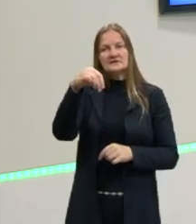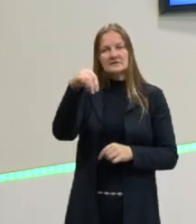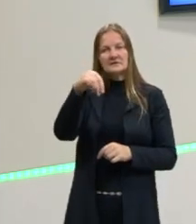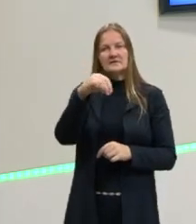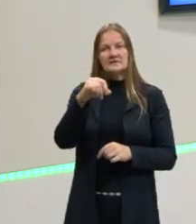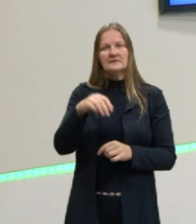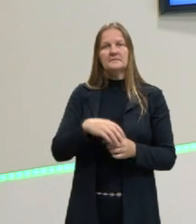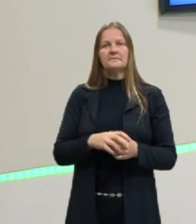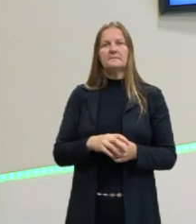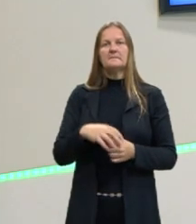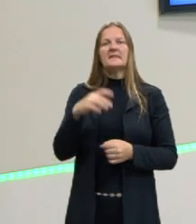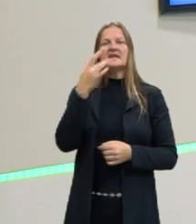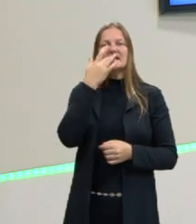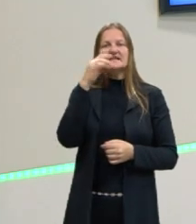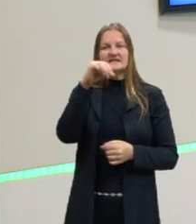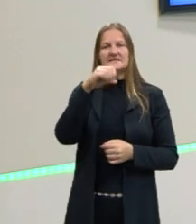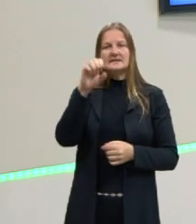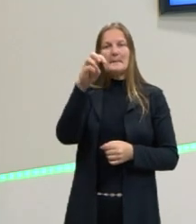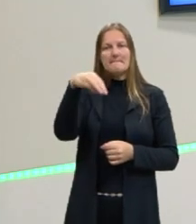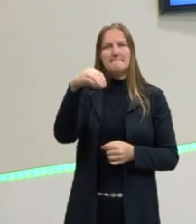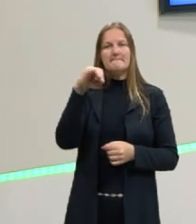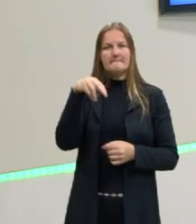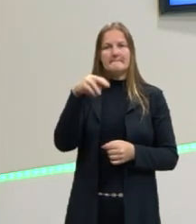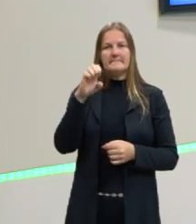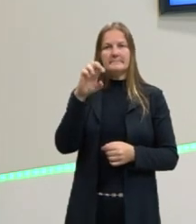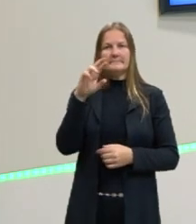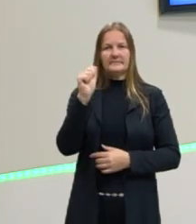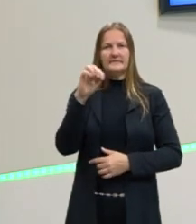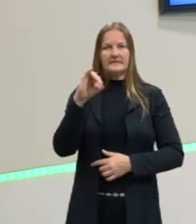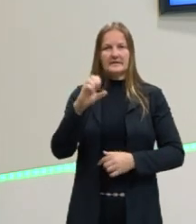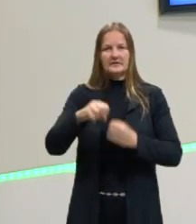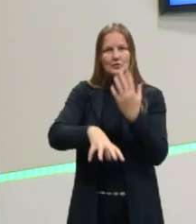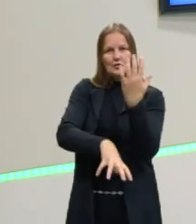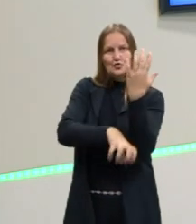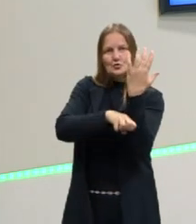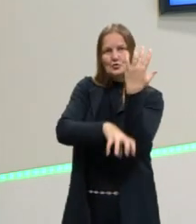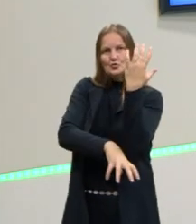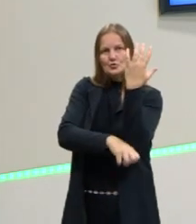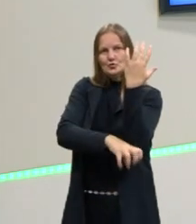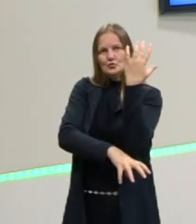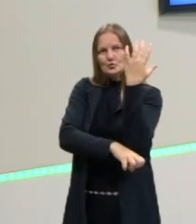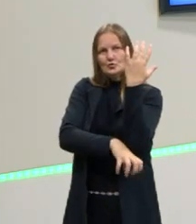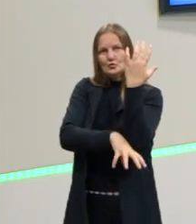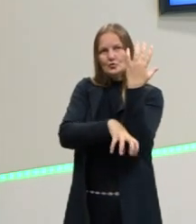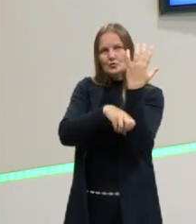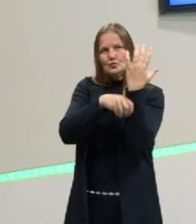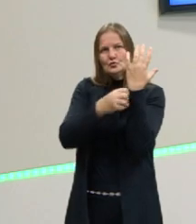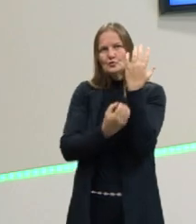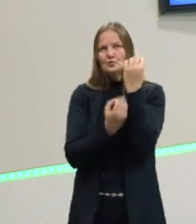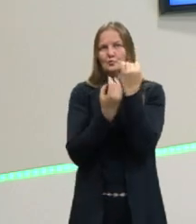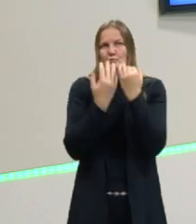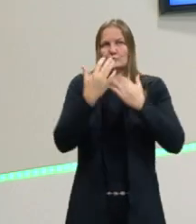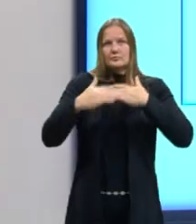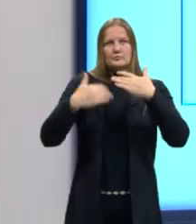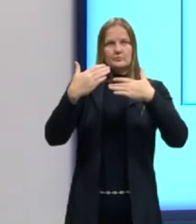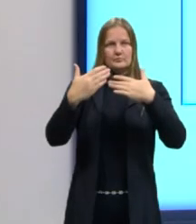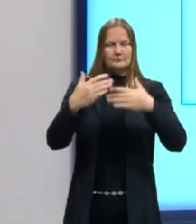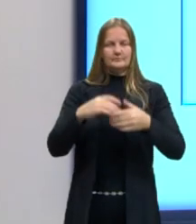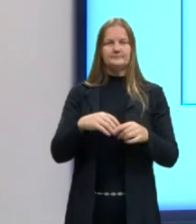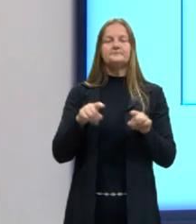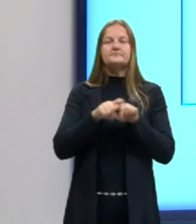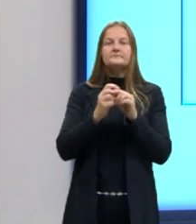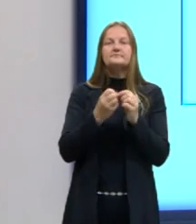importante, sais minerais. Minerais, o alimento das plantas. A